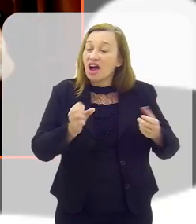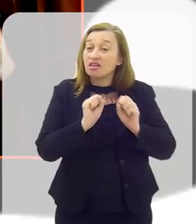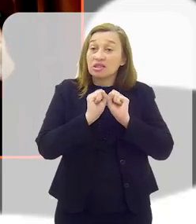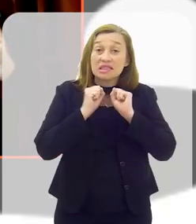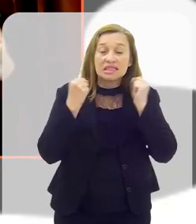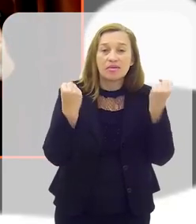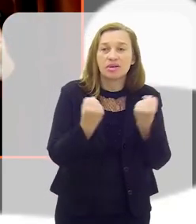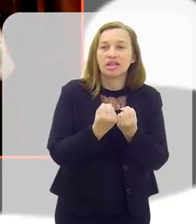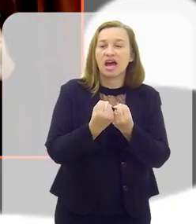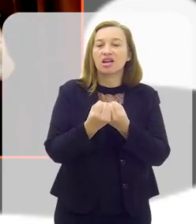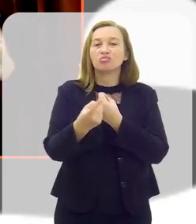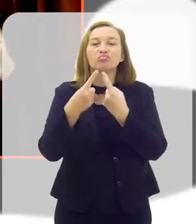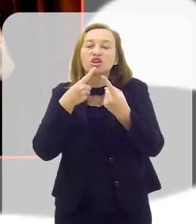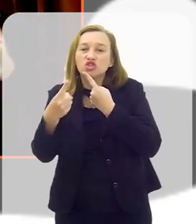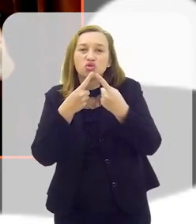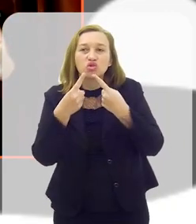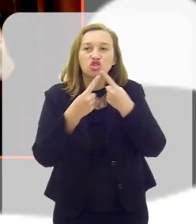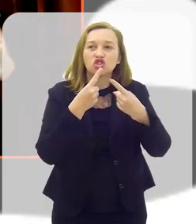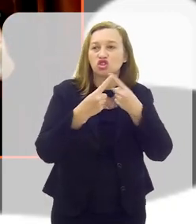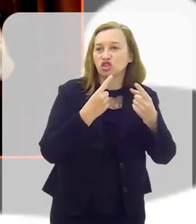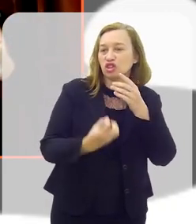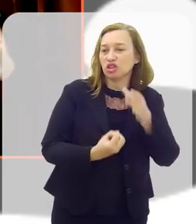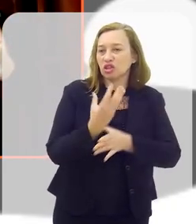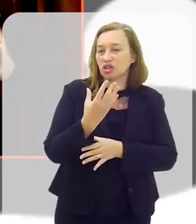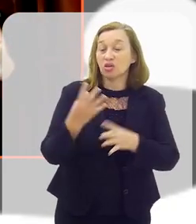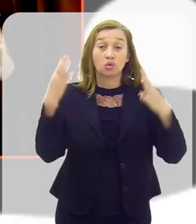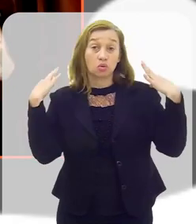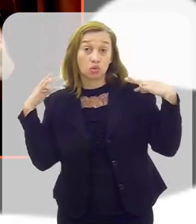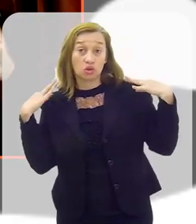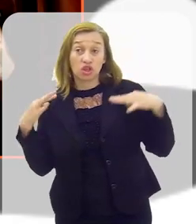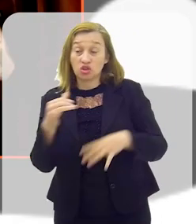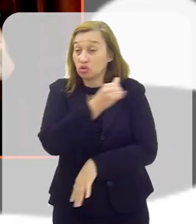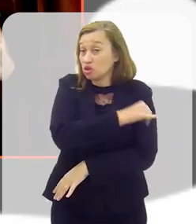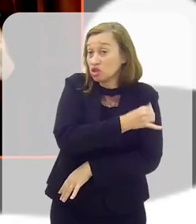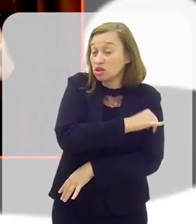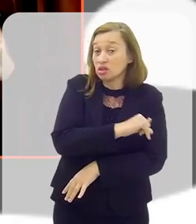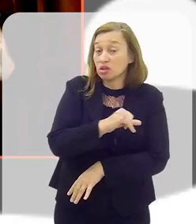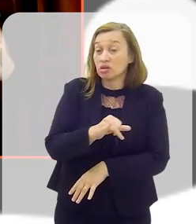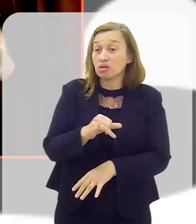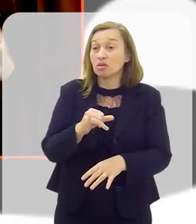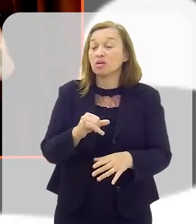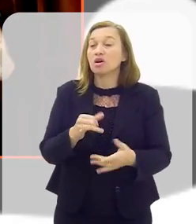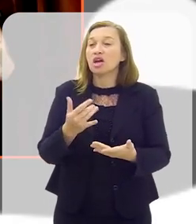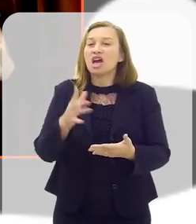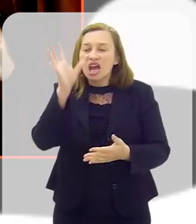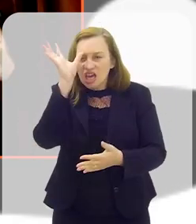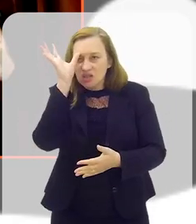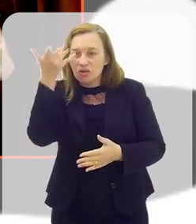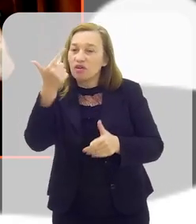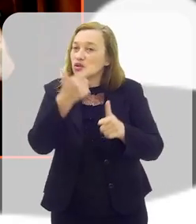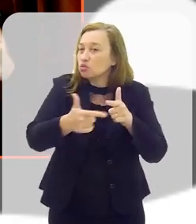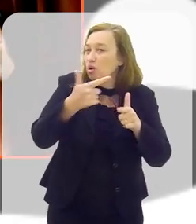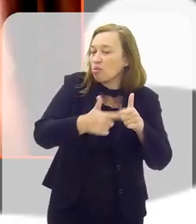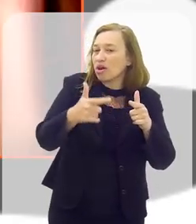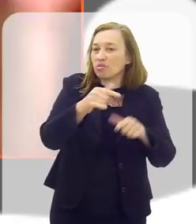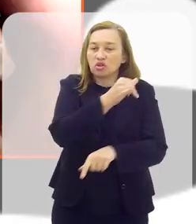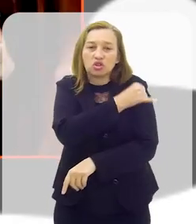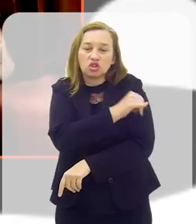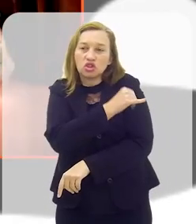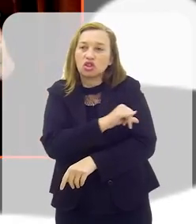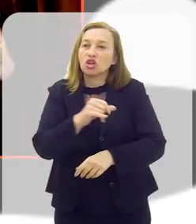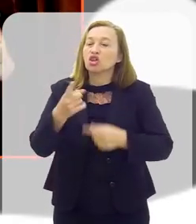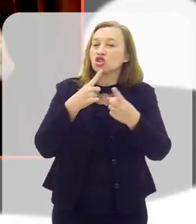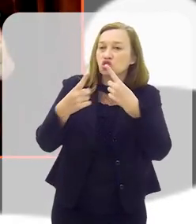de seminários que vão discutir o potencial turístico do Rio de Janeiro, vão buscar soluções para o Rio de Janeiro, vão discutir